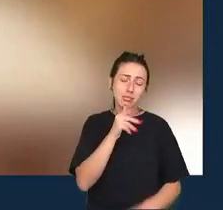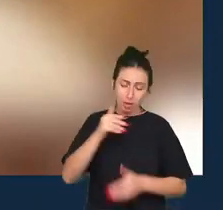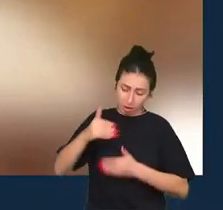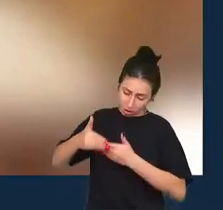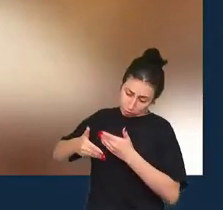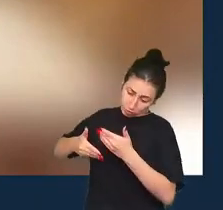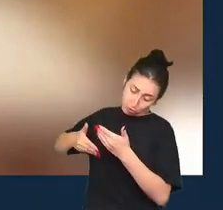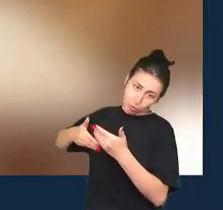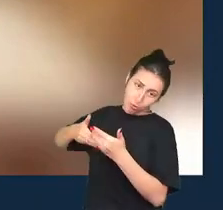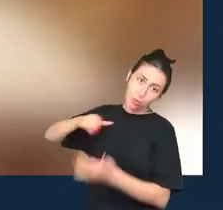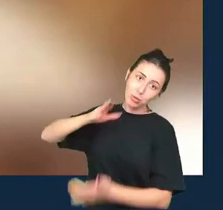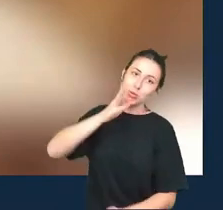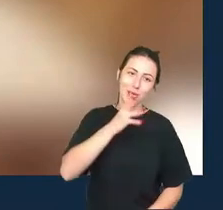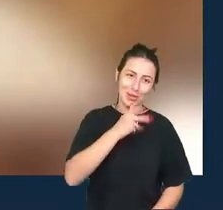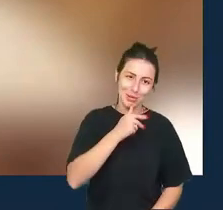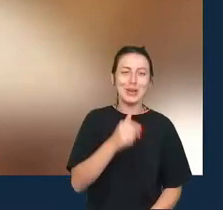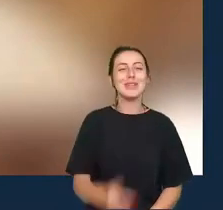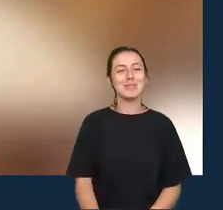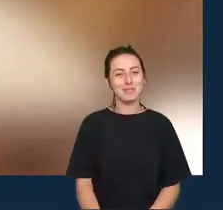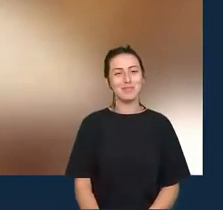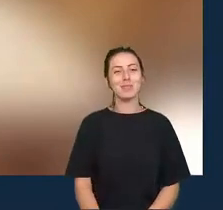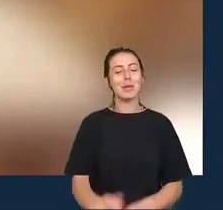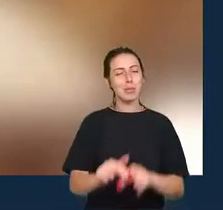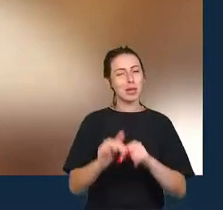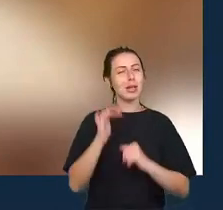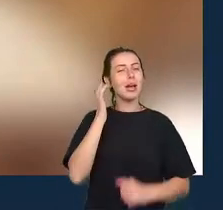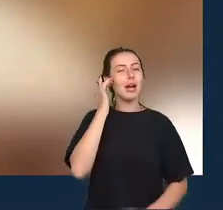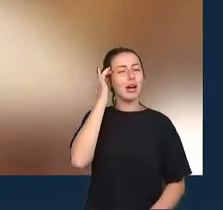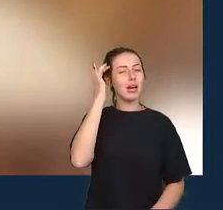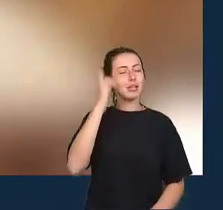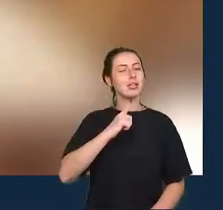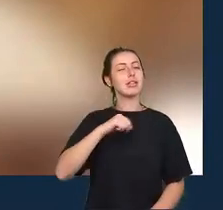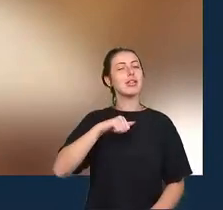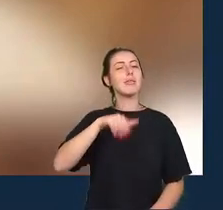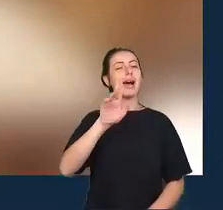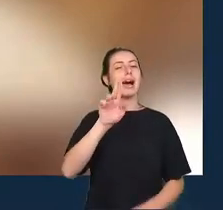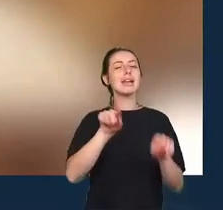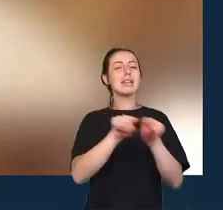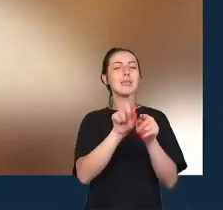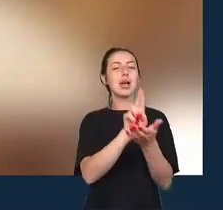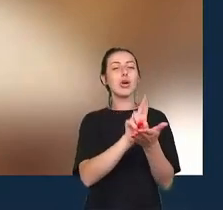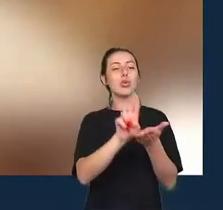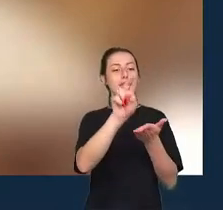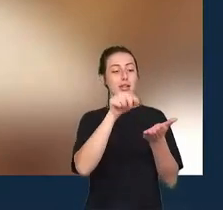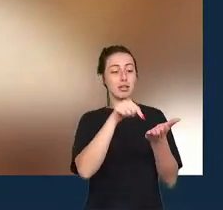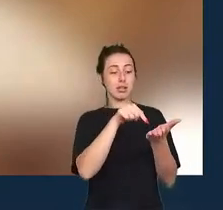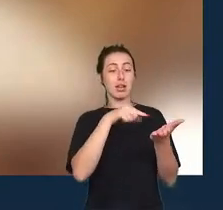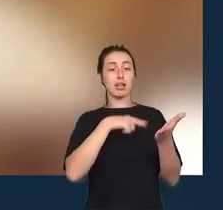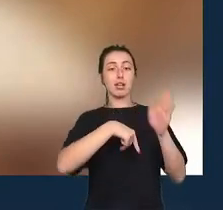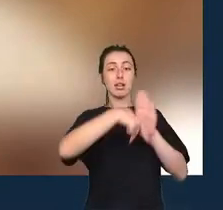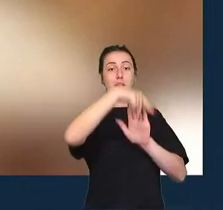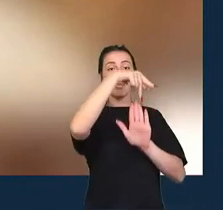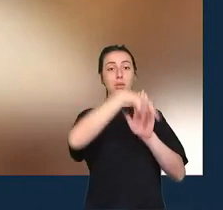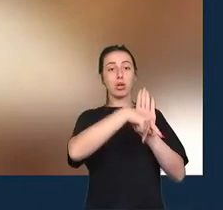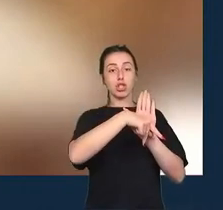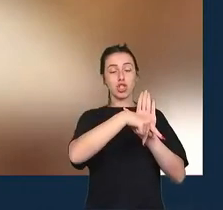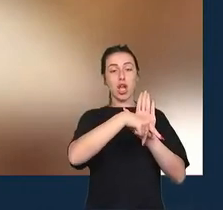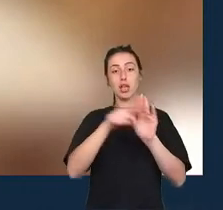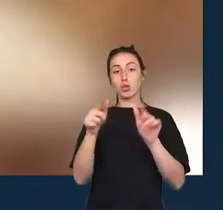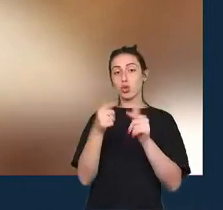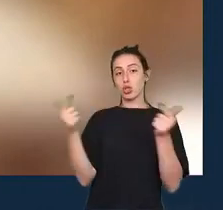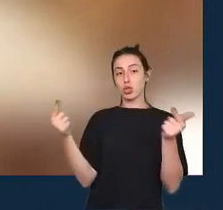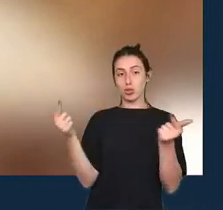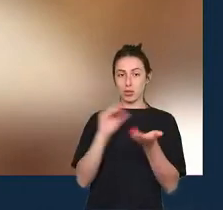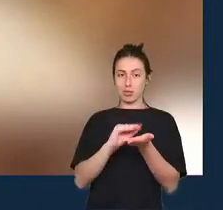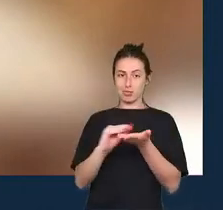muito é que há muito mais universidades com programas de jornalismo de dados com frequência são bem limitados temos que estar